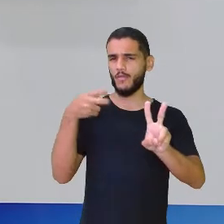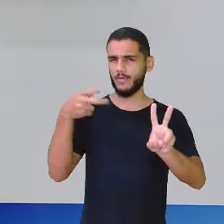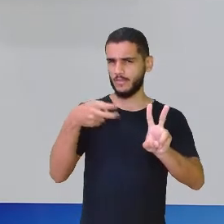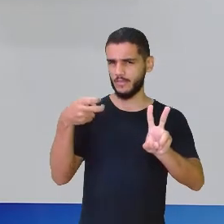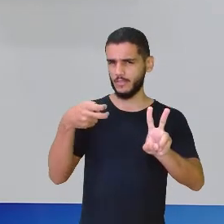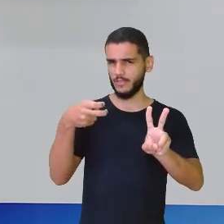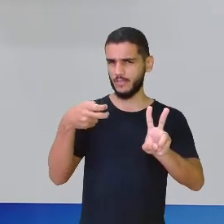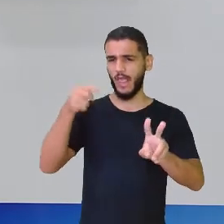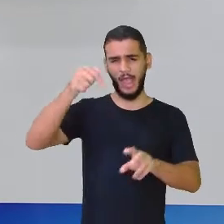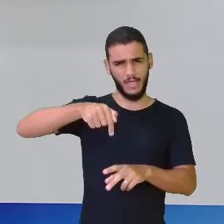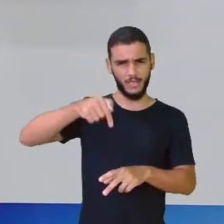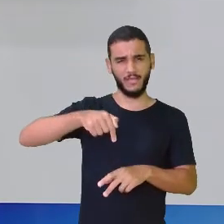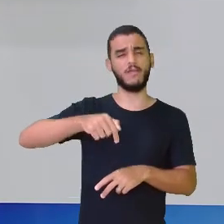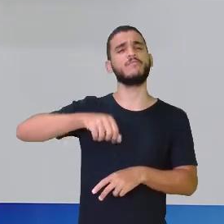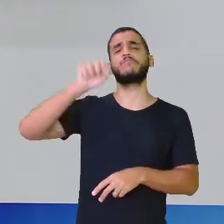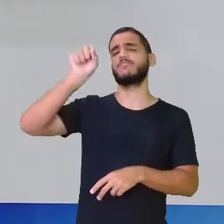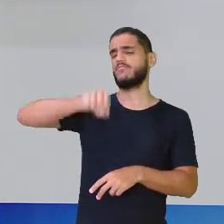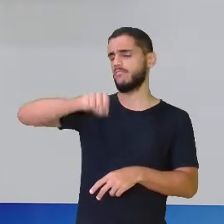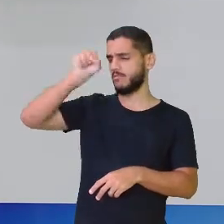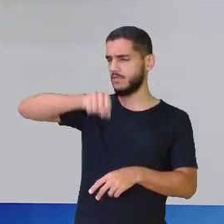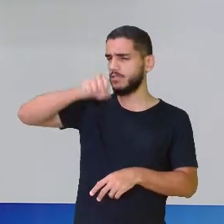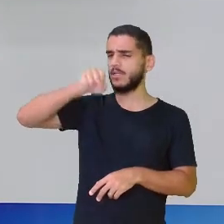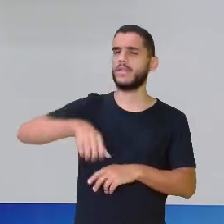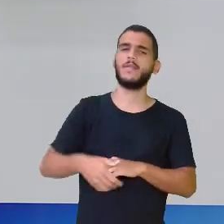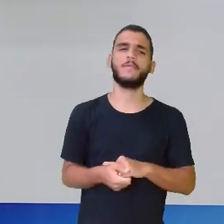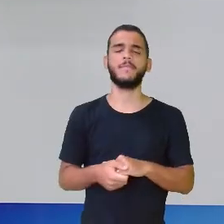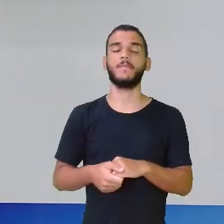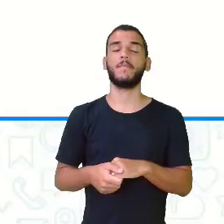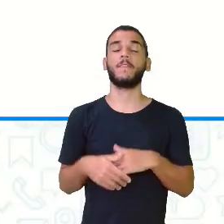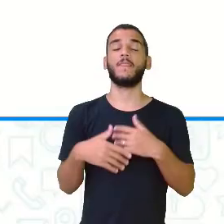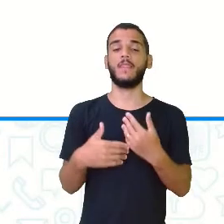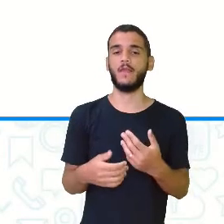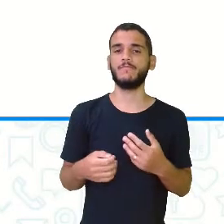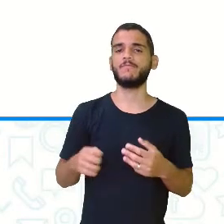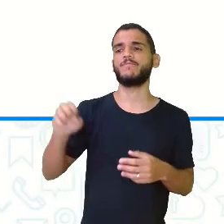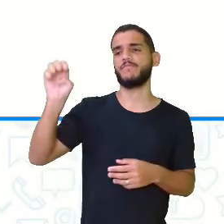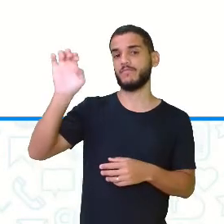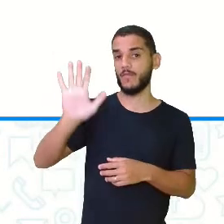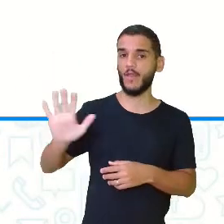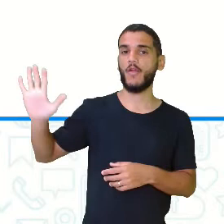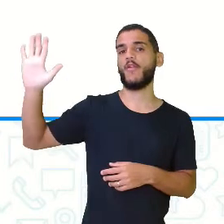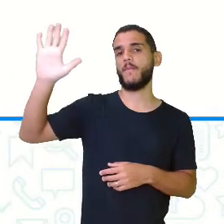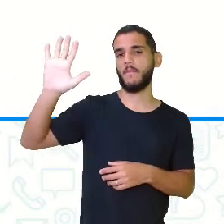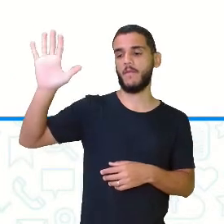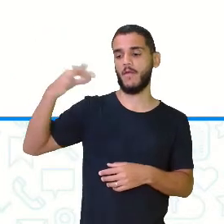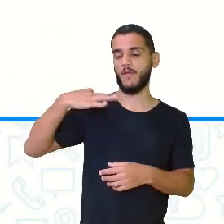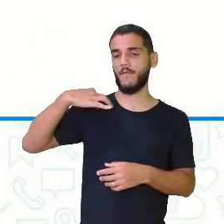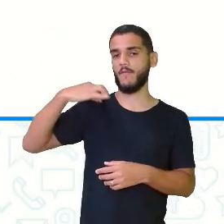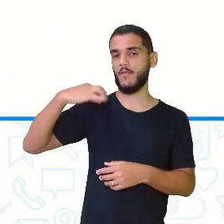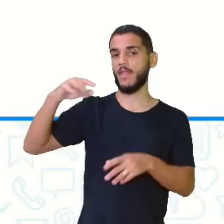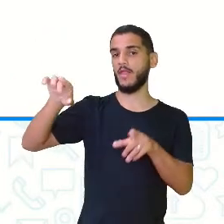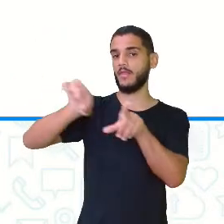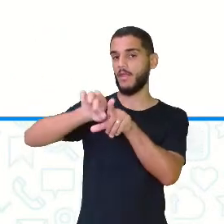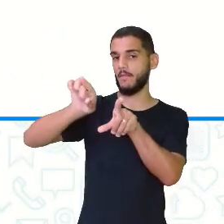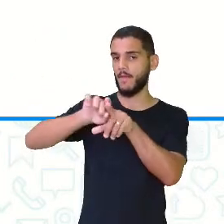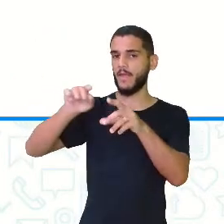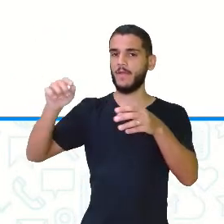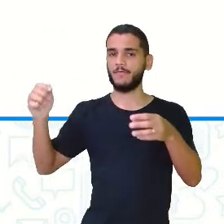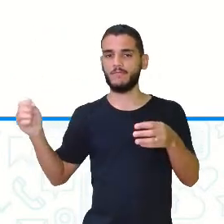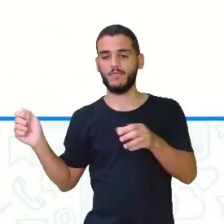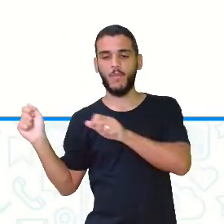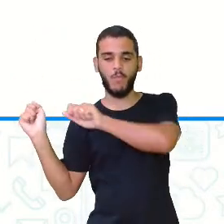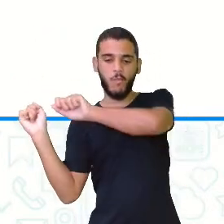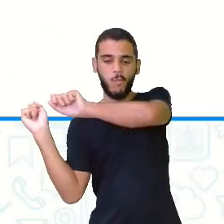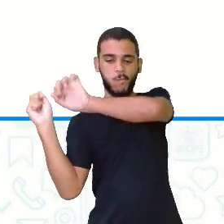Vieram, sim, gente. E, olha só, quando os europeus vieram para cá, eles também vieram de uma forma voluntária. Eles vieram